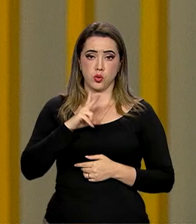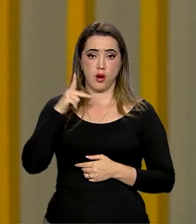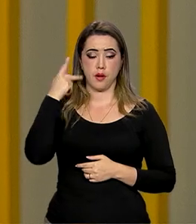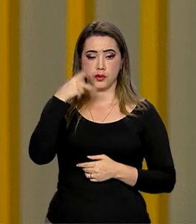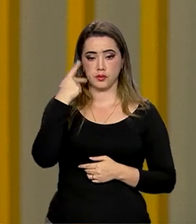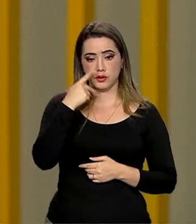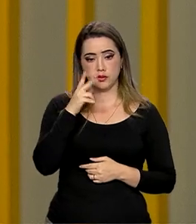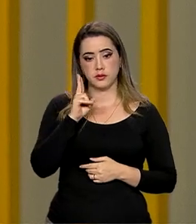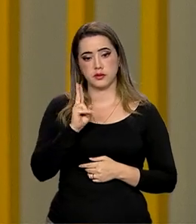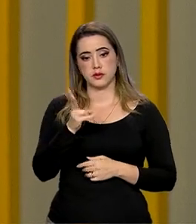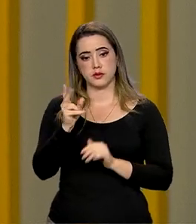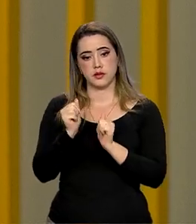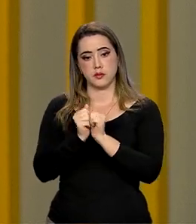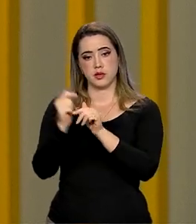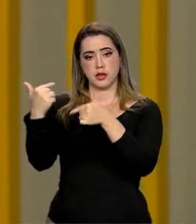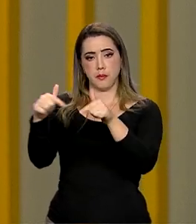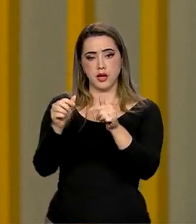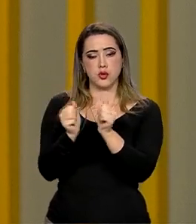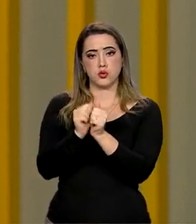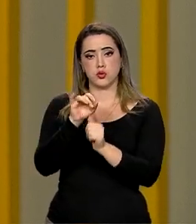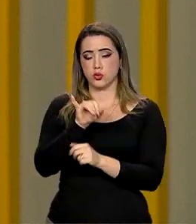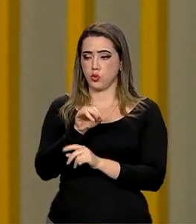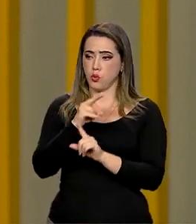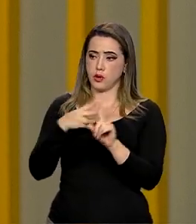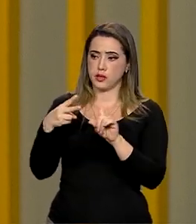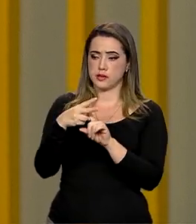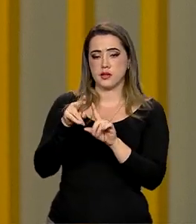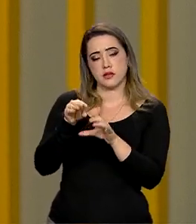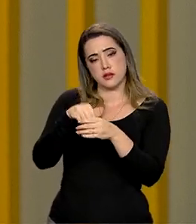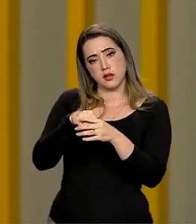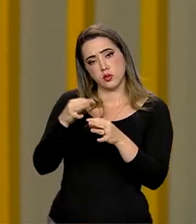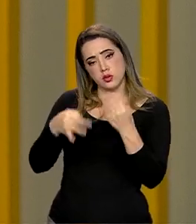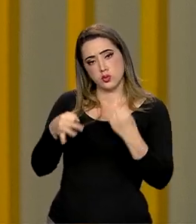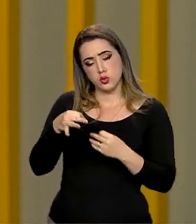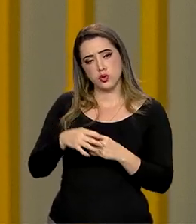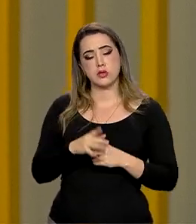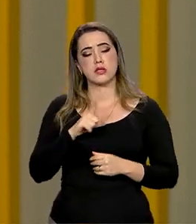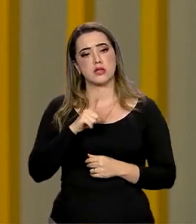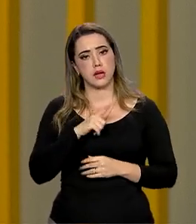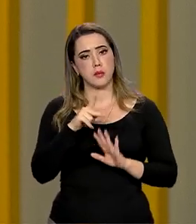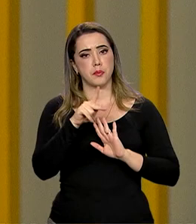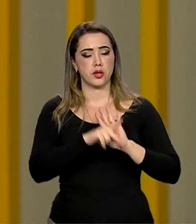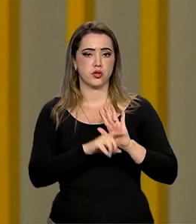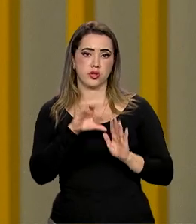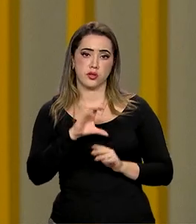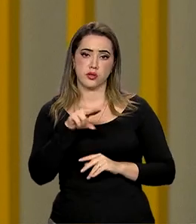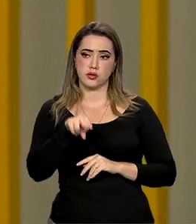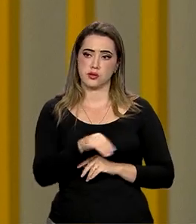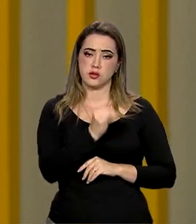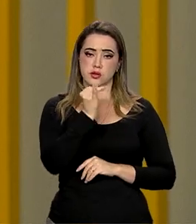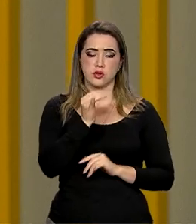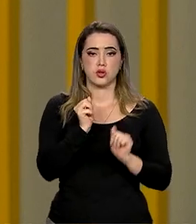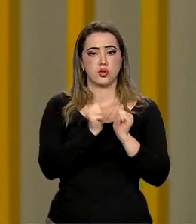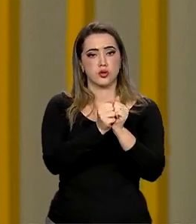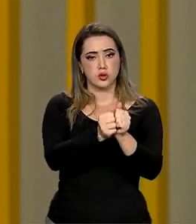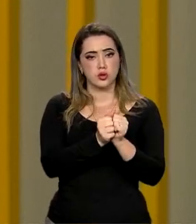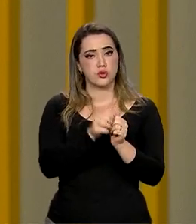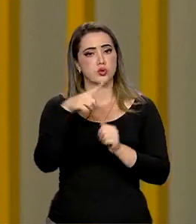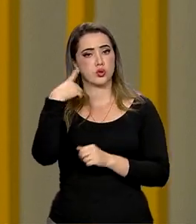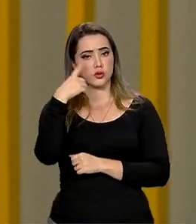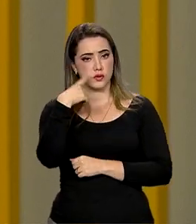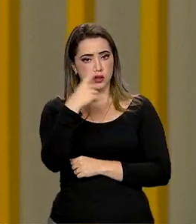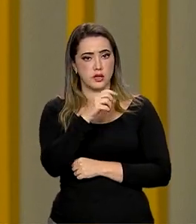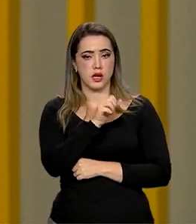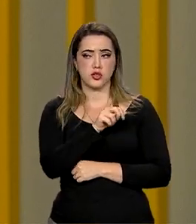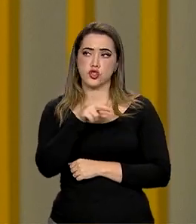INSS junto ao judiciário. Existem projetos, tanto do Conselho Nacional de Justiça, o CNJ, junto com a Advocacia Geral